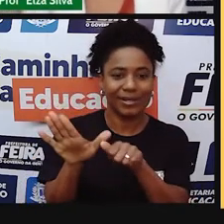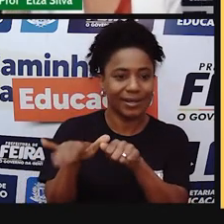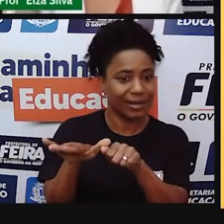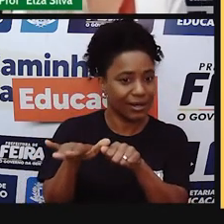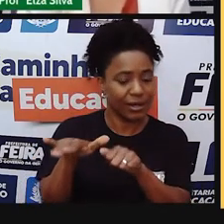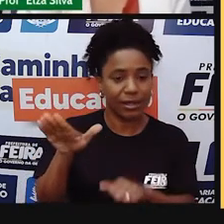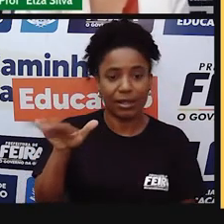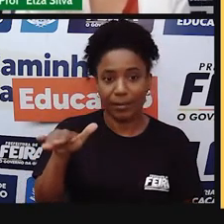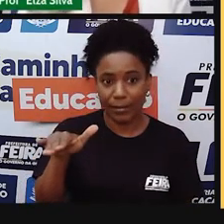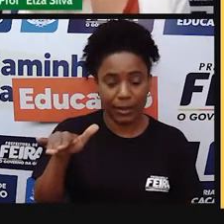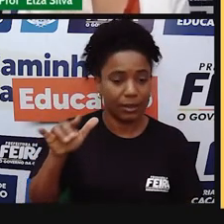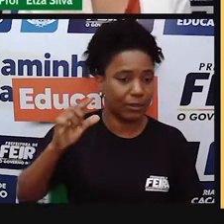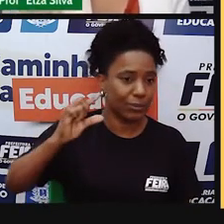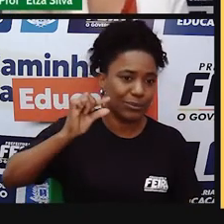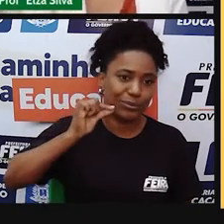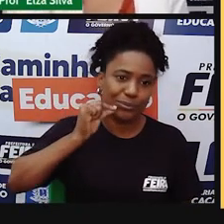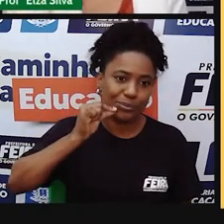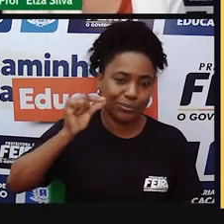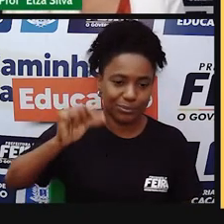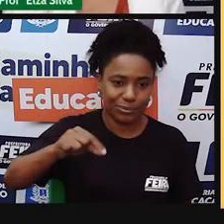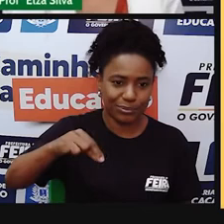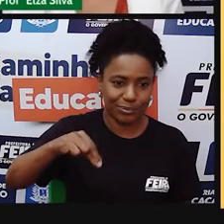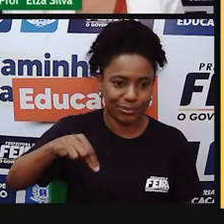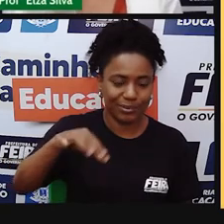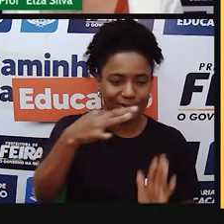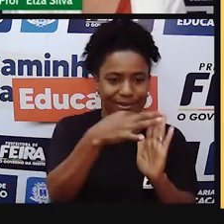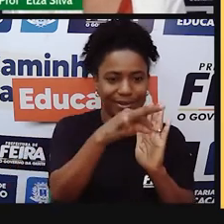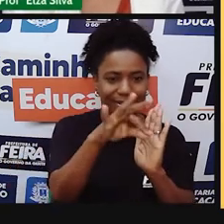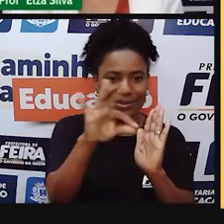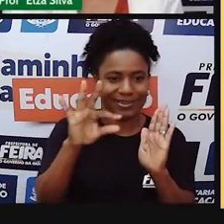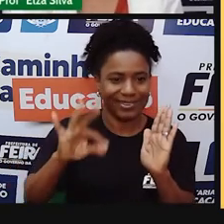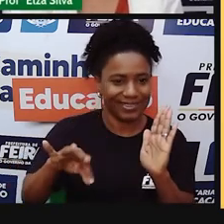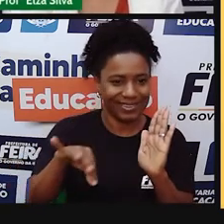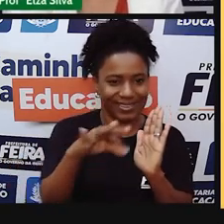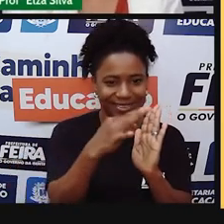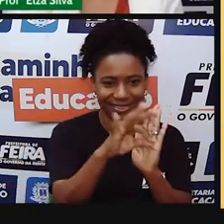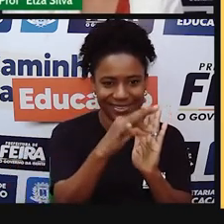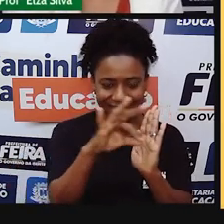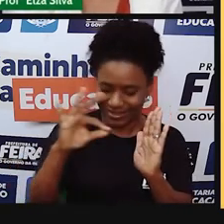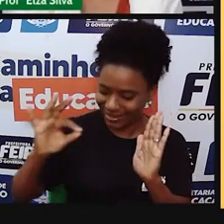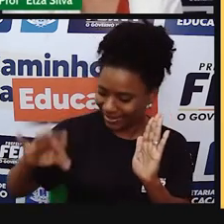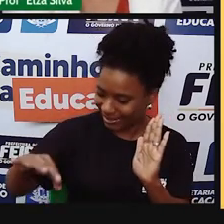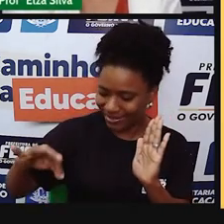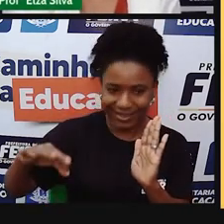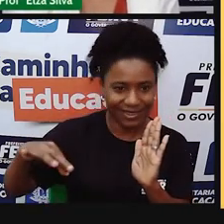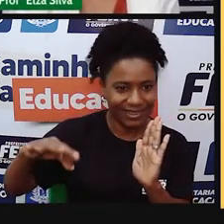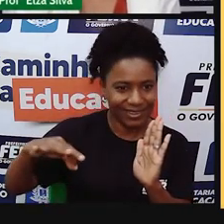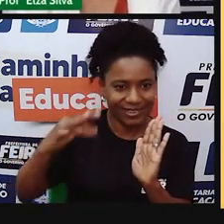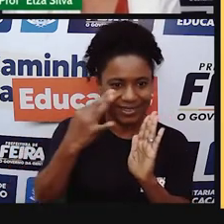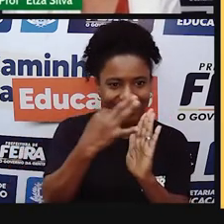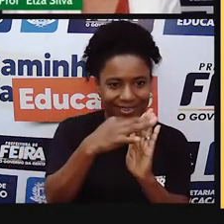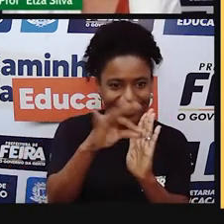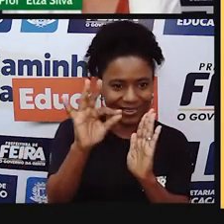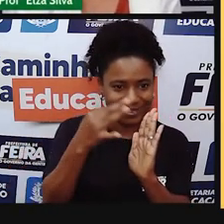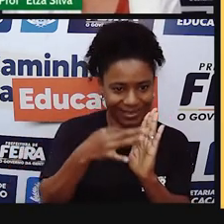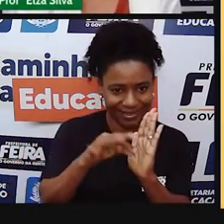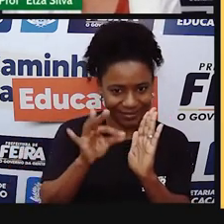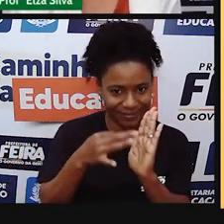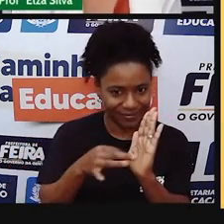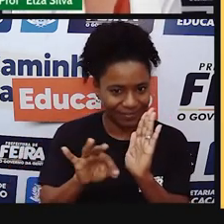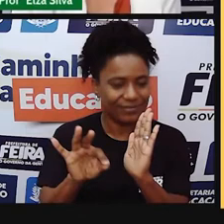Coloca-se a pena no tinteiro para escrever. Você já deve ter visto isso nos filmes, né? Que eu...